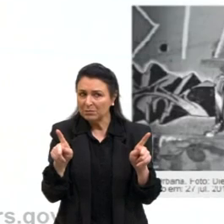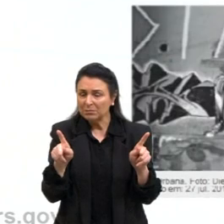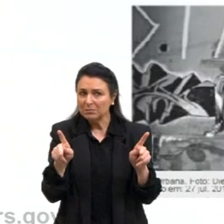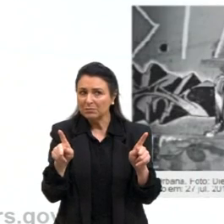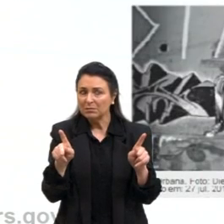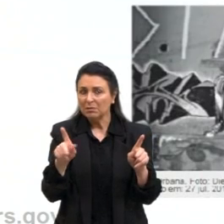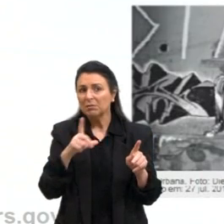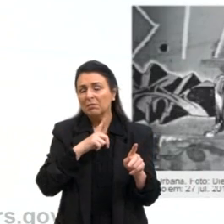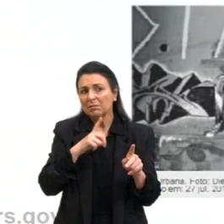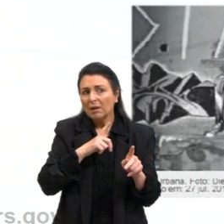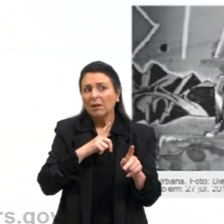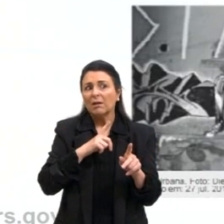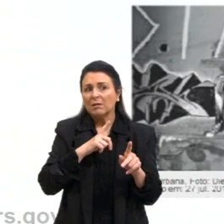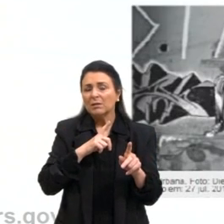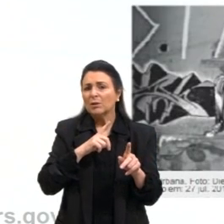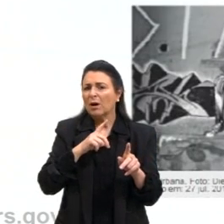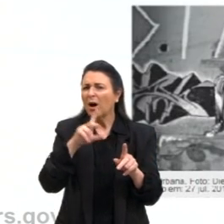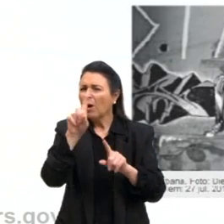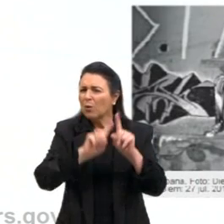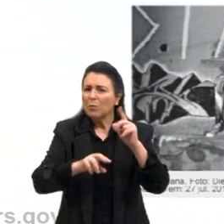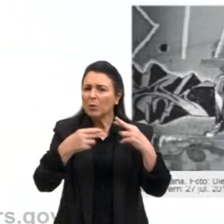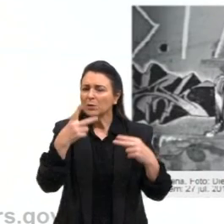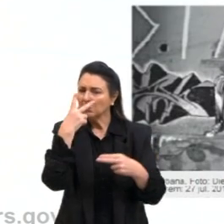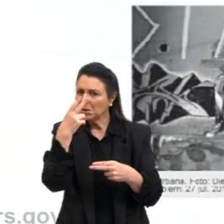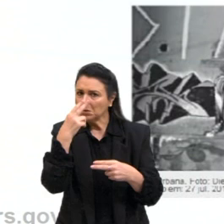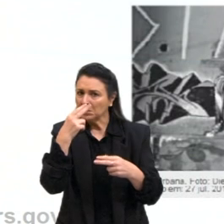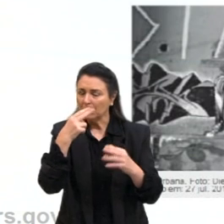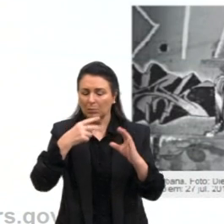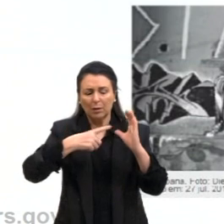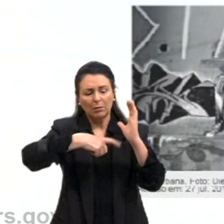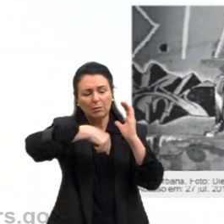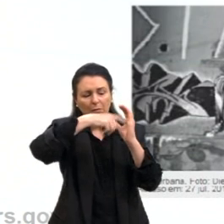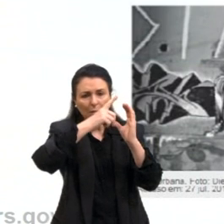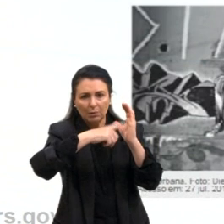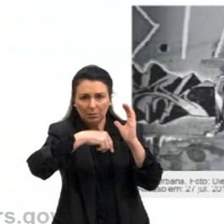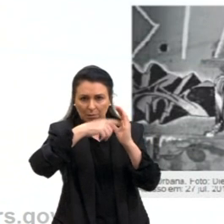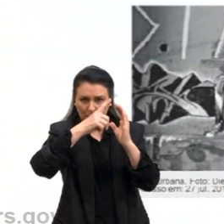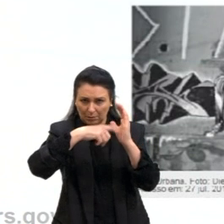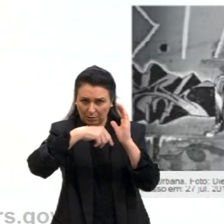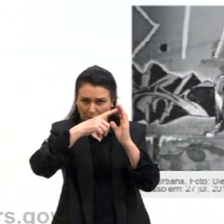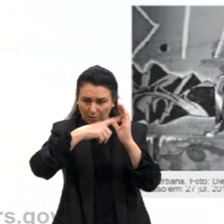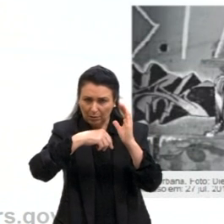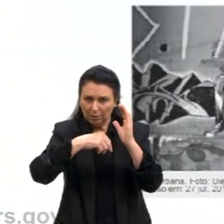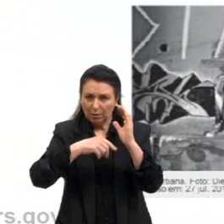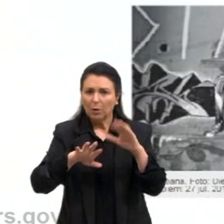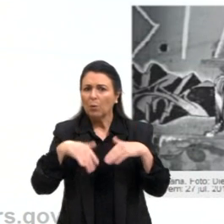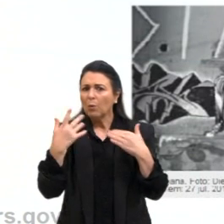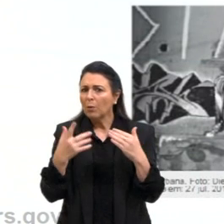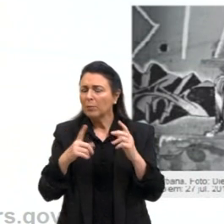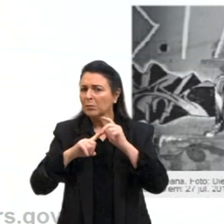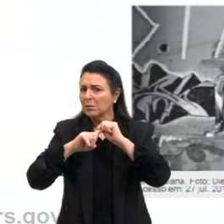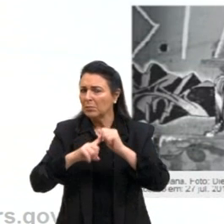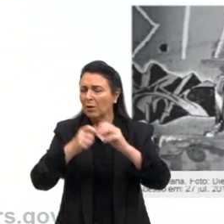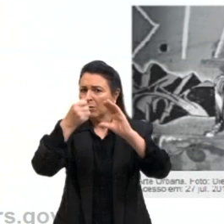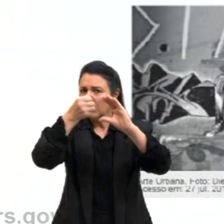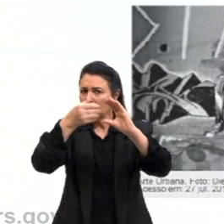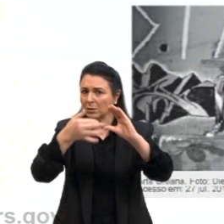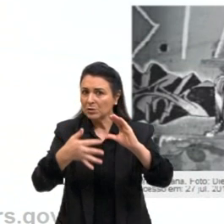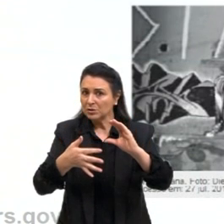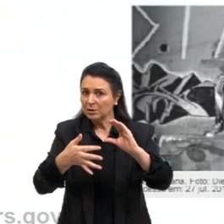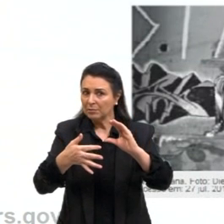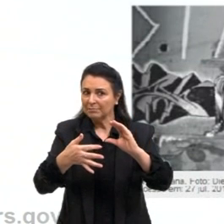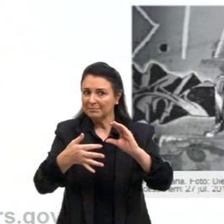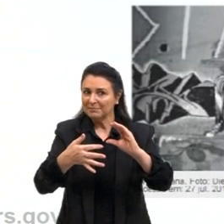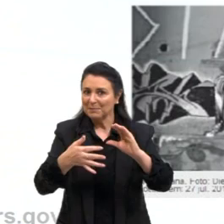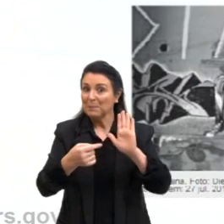sim, algo em comum, na pintura rupestre do período rupestre, qual é a principal característica? Cenas do